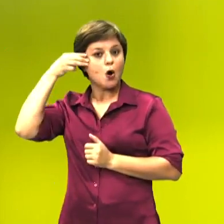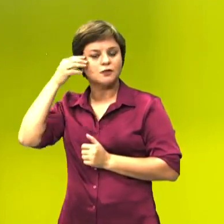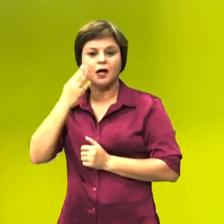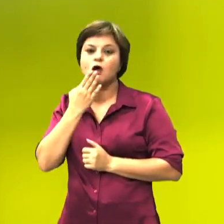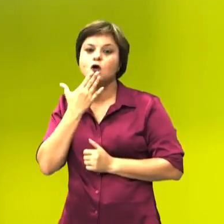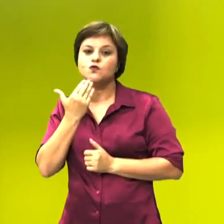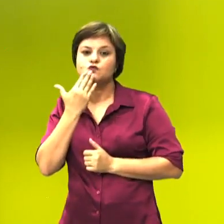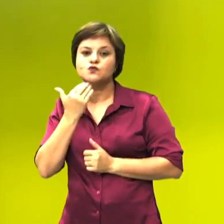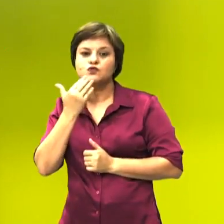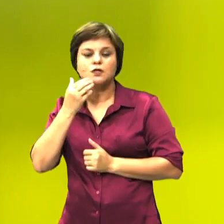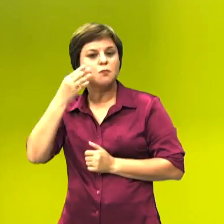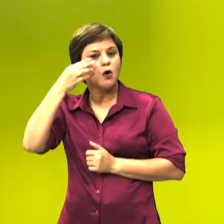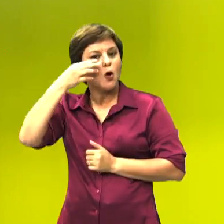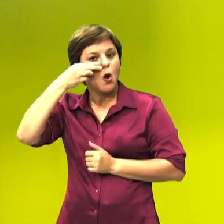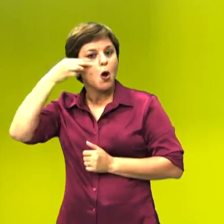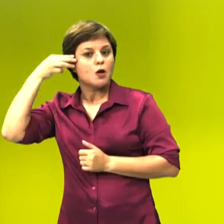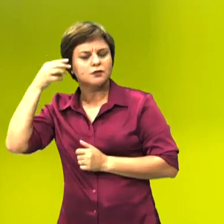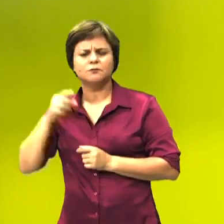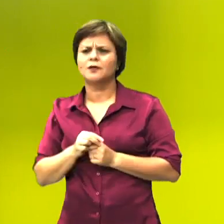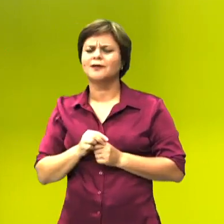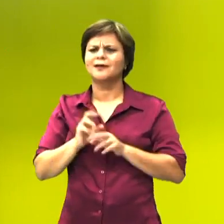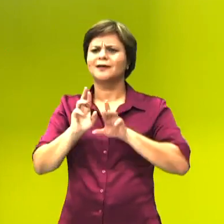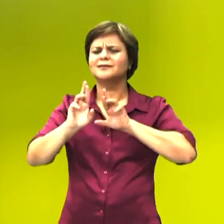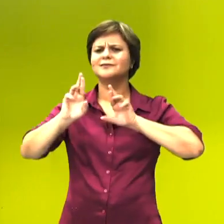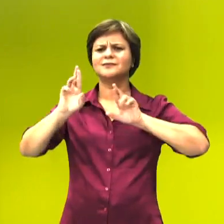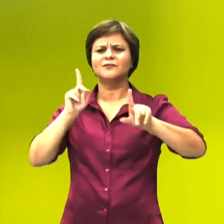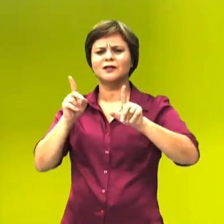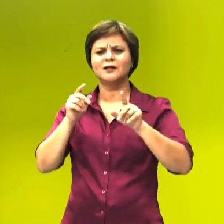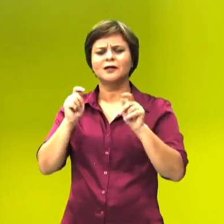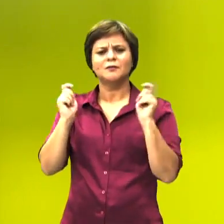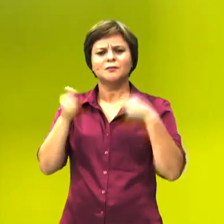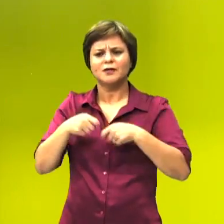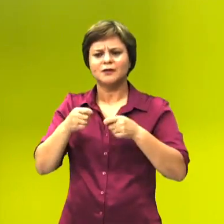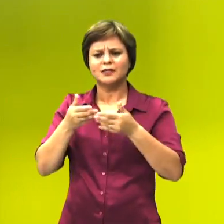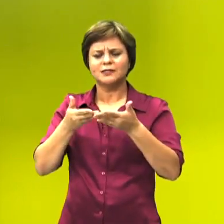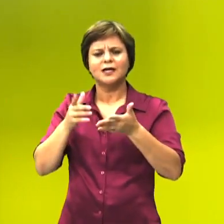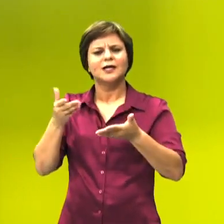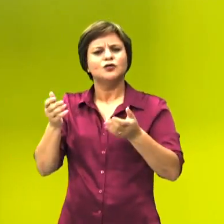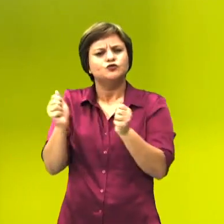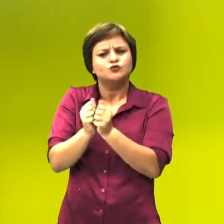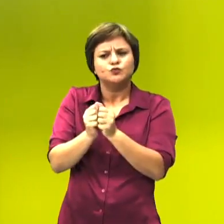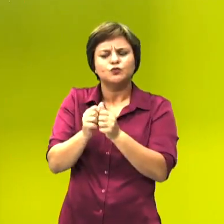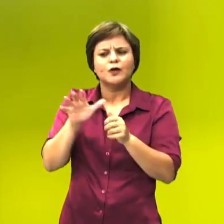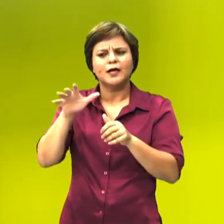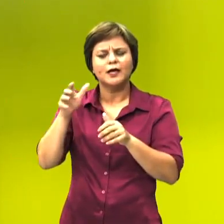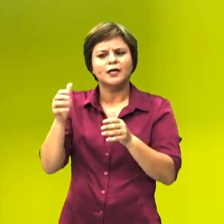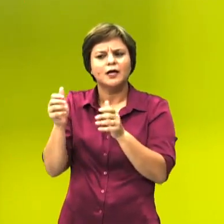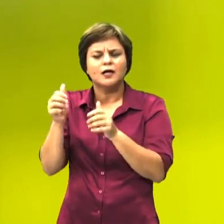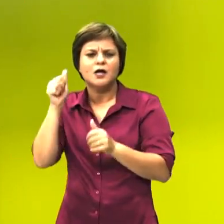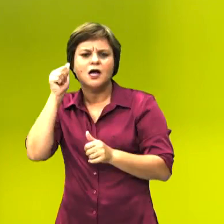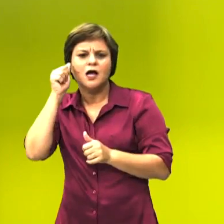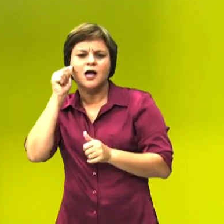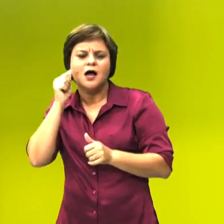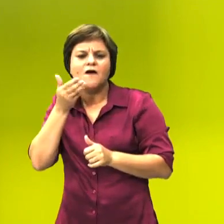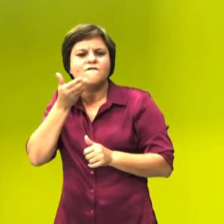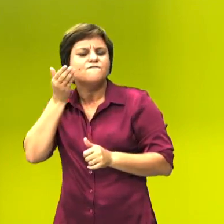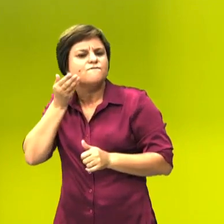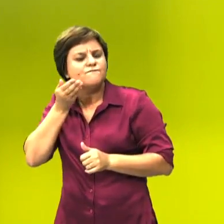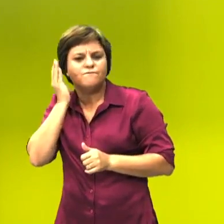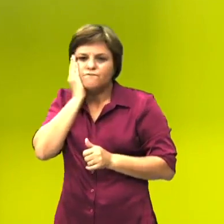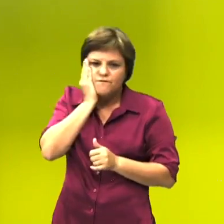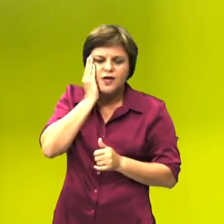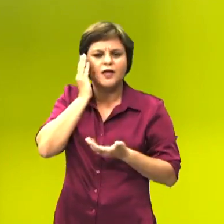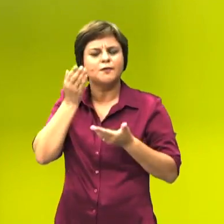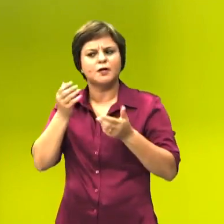desarmônica, porque eles vão competir pelas fêmeas e competir também pelo território,